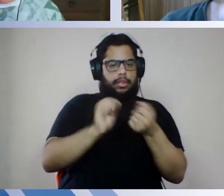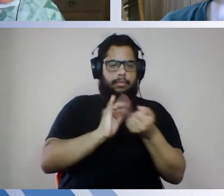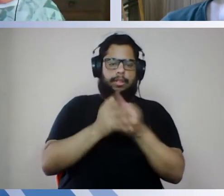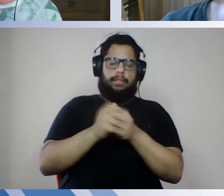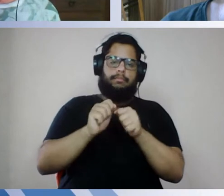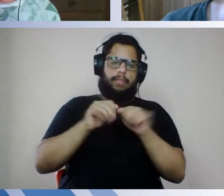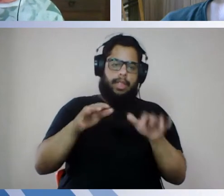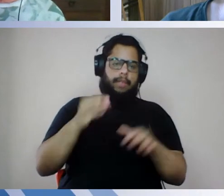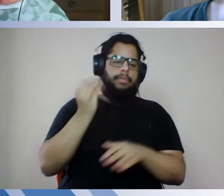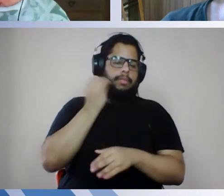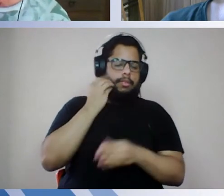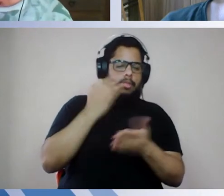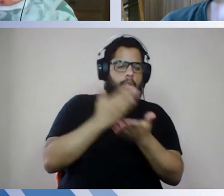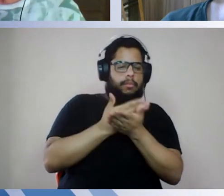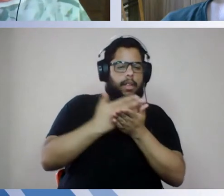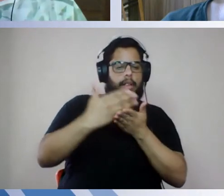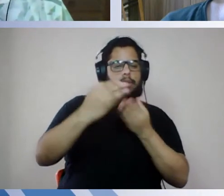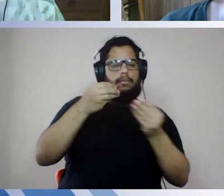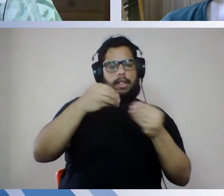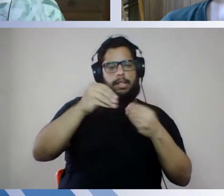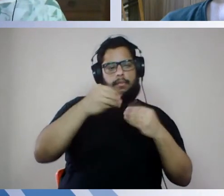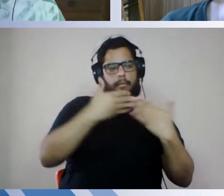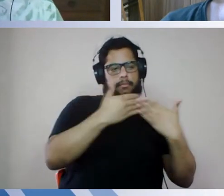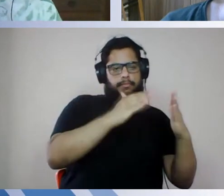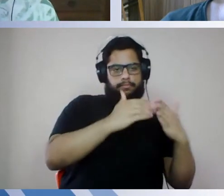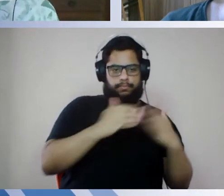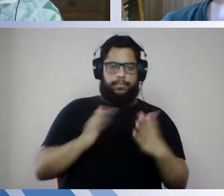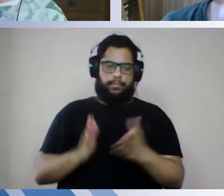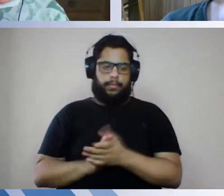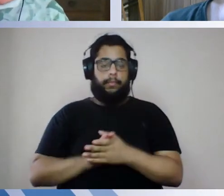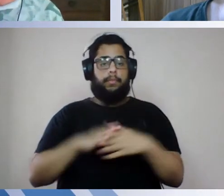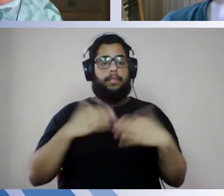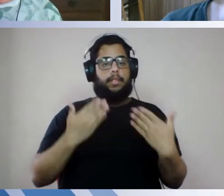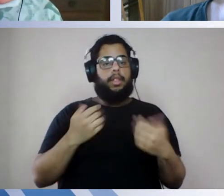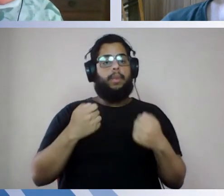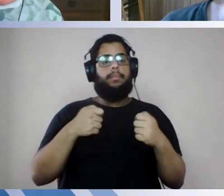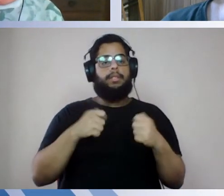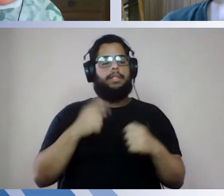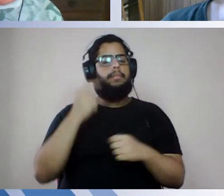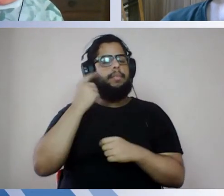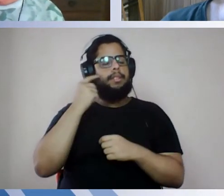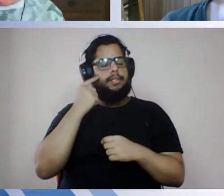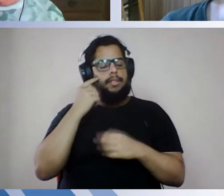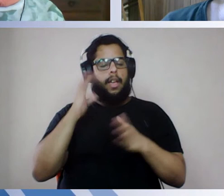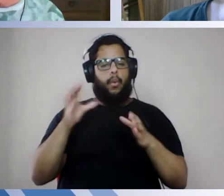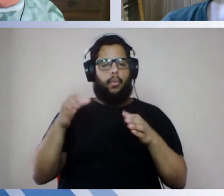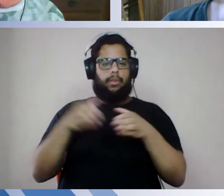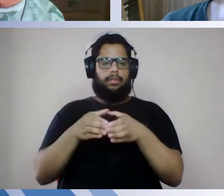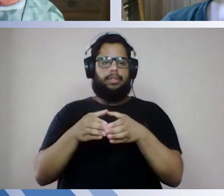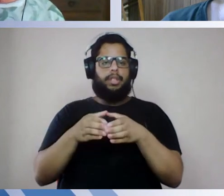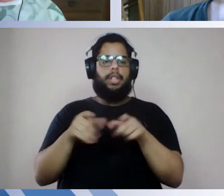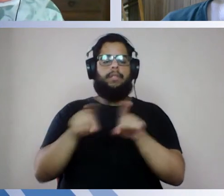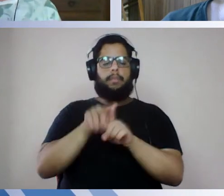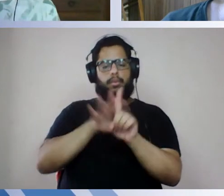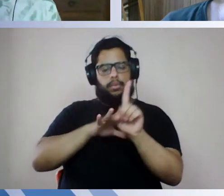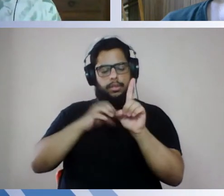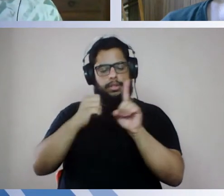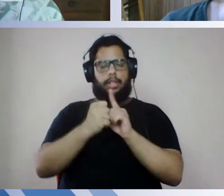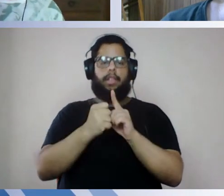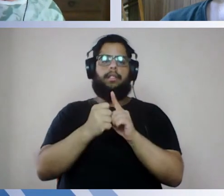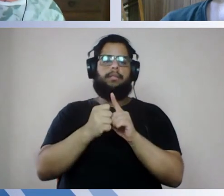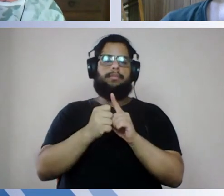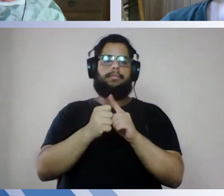porque senão fica inviável, né, e aí a gente precisa ter mesmo esse pensamento coletivo, esse pensamento mais social, né,